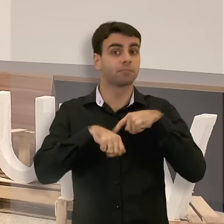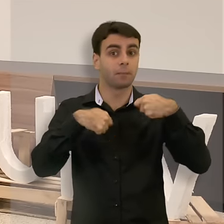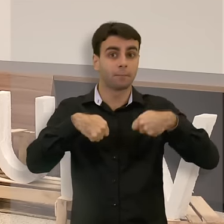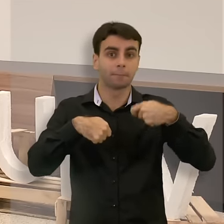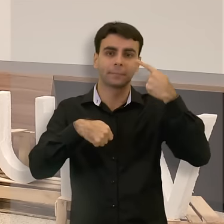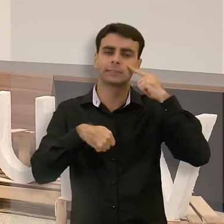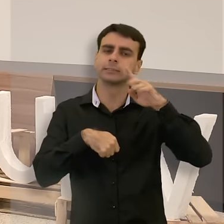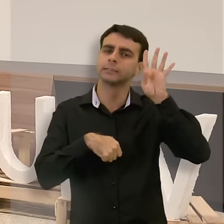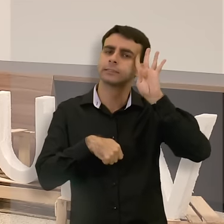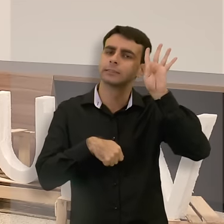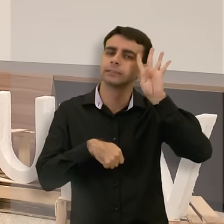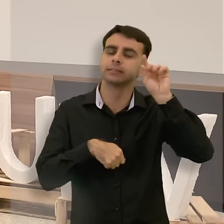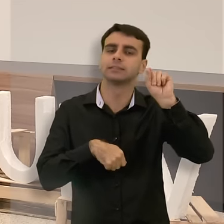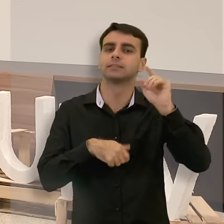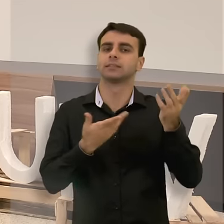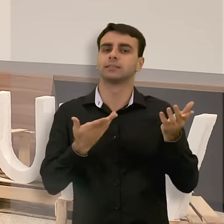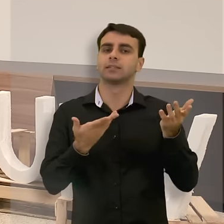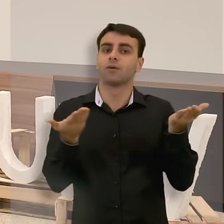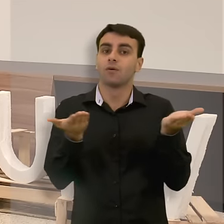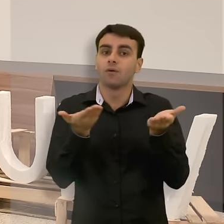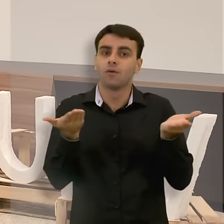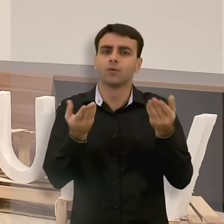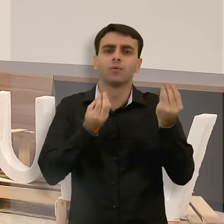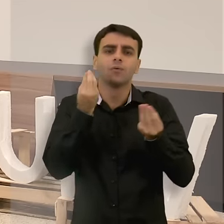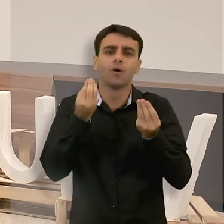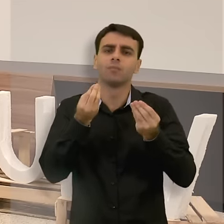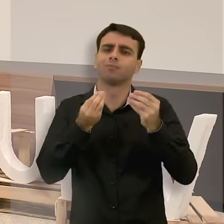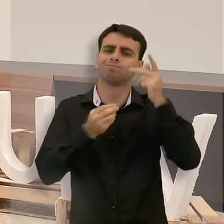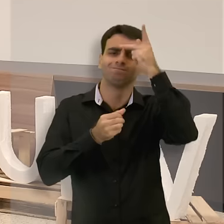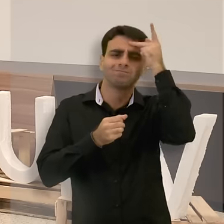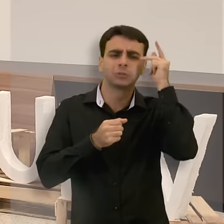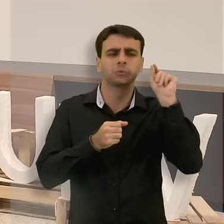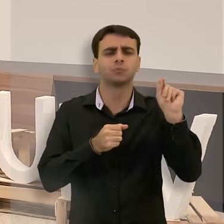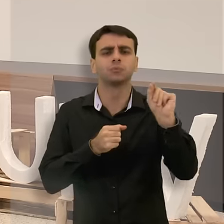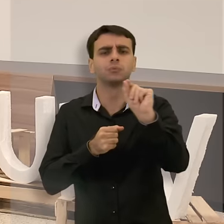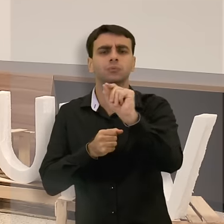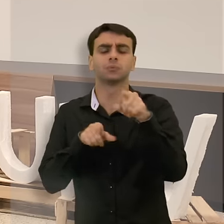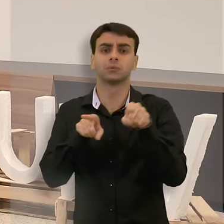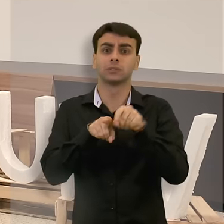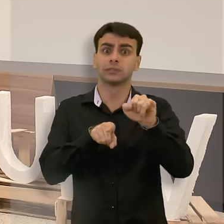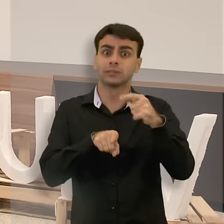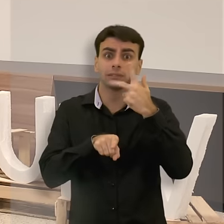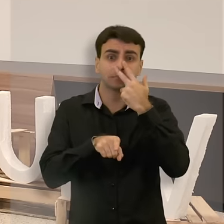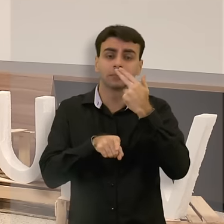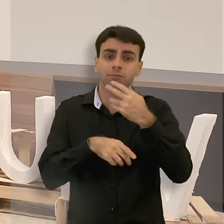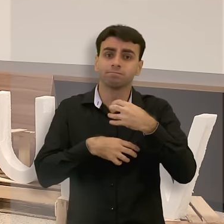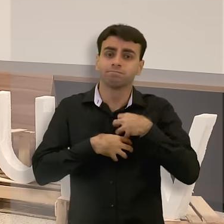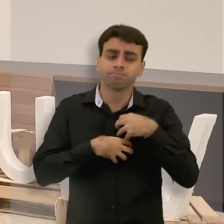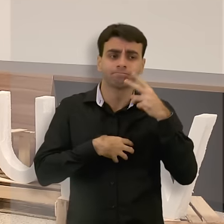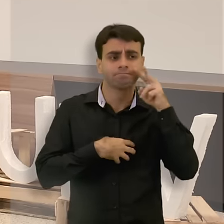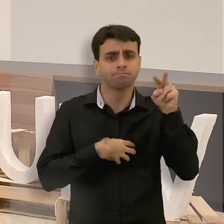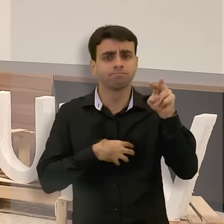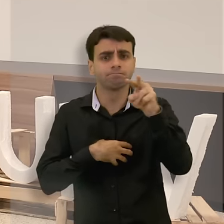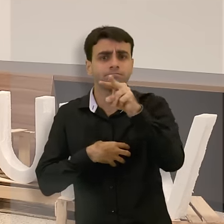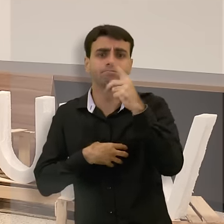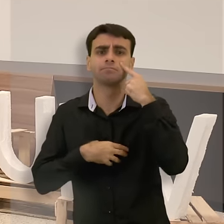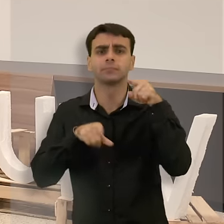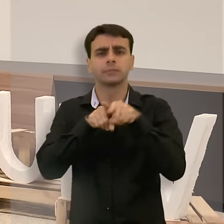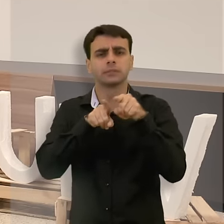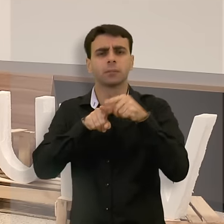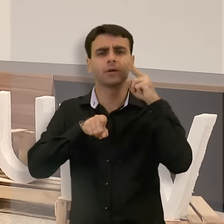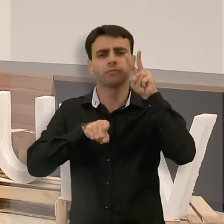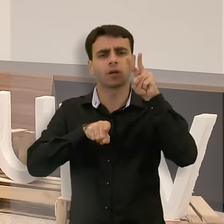precisa parar para olhar como é que está a situação das pessoas hoje em dia. E se a gente para para observar dados,